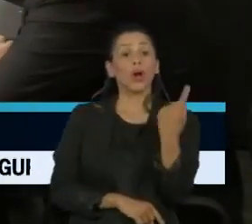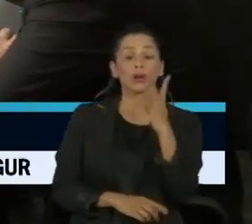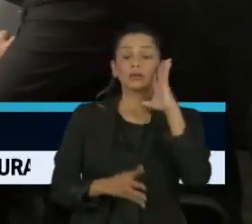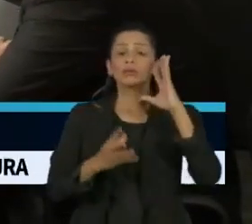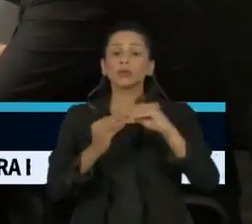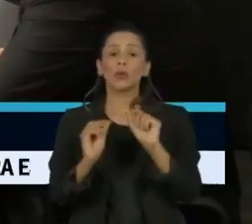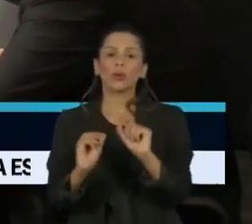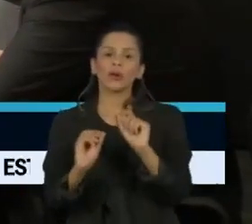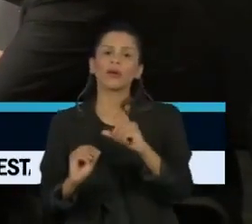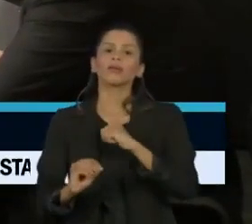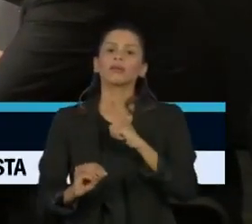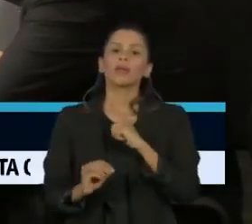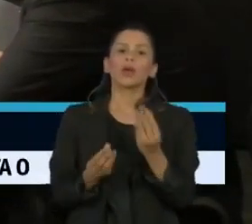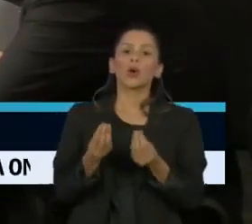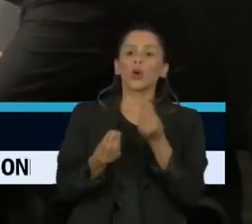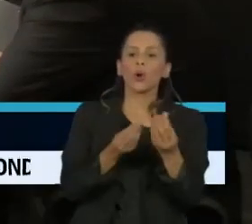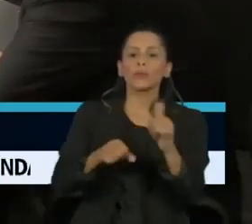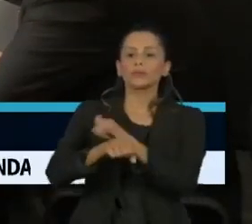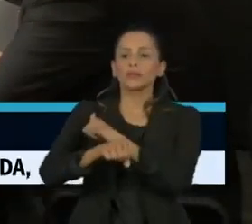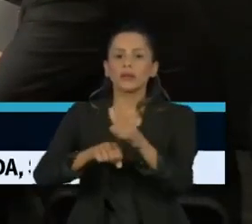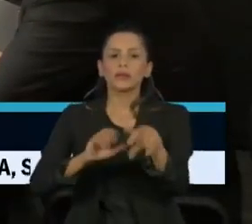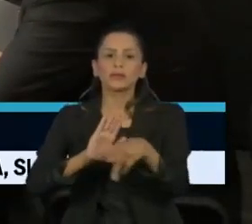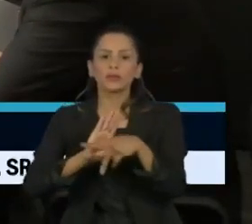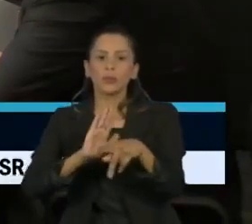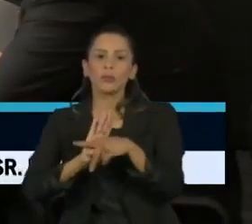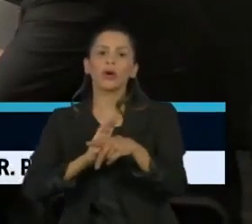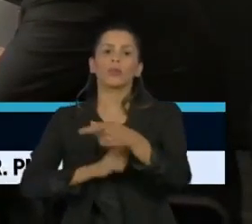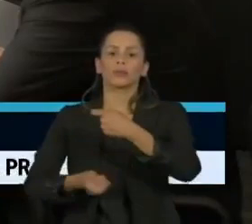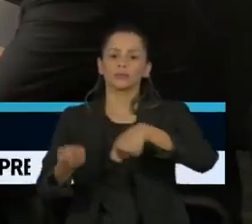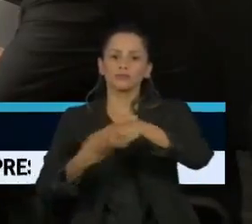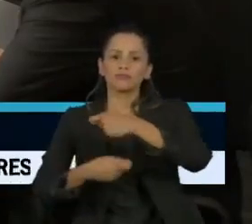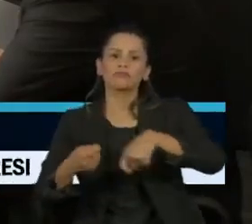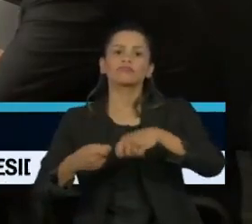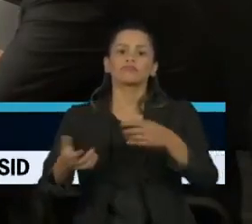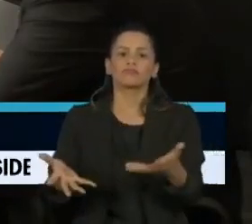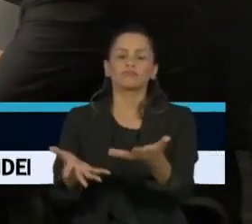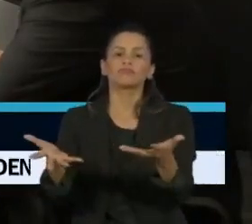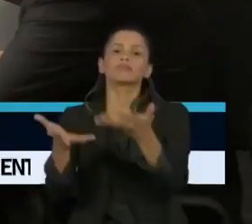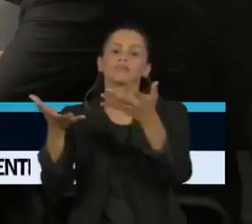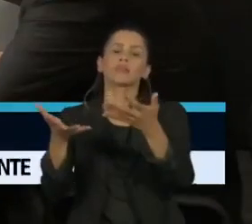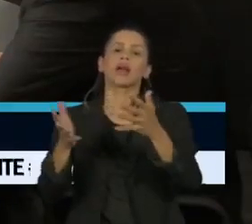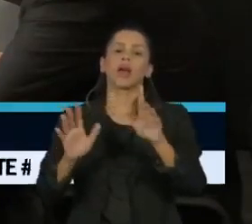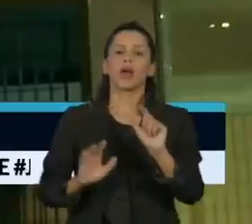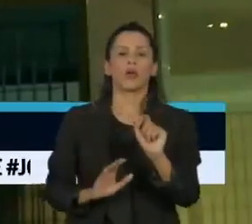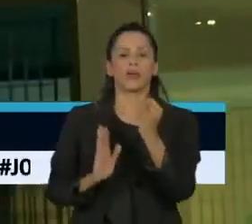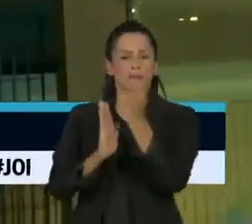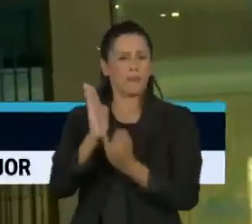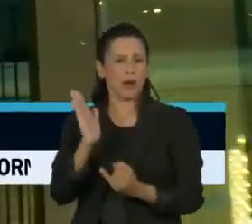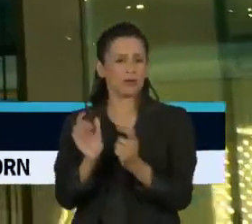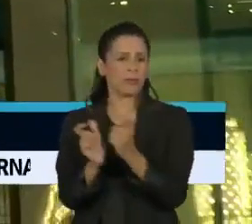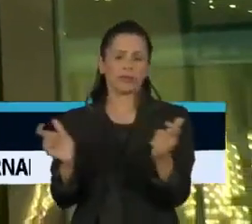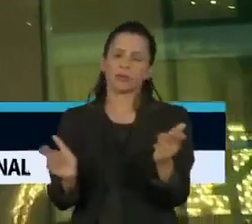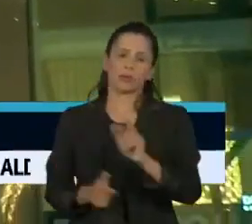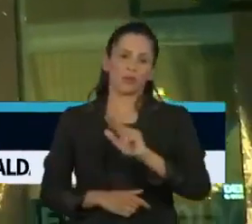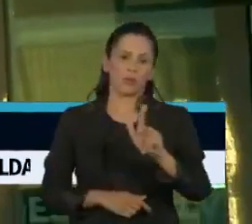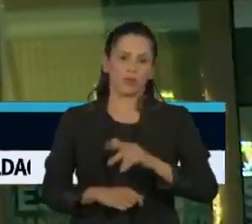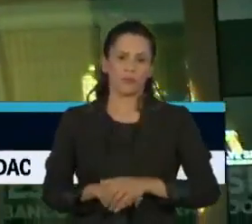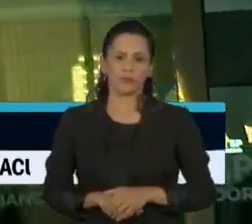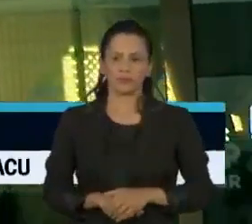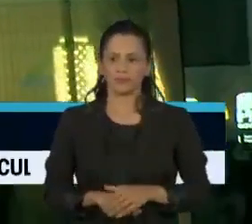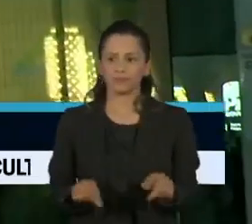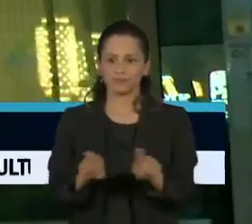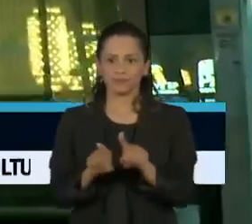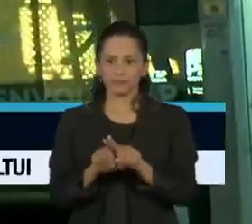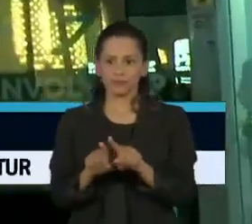economia e garantir a estabilidade fiscal, seja do país, seja aqui de São Paulo, um aumento de impostos. A Desenvolve São Paulo,